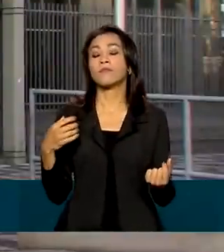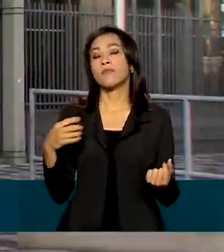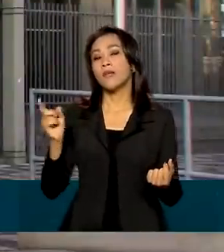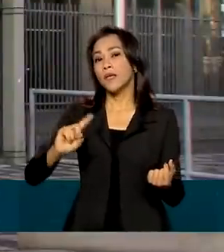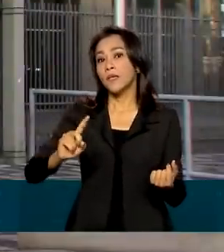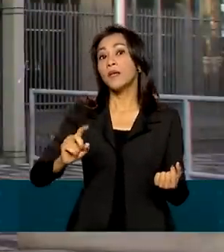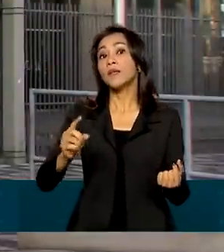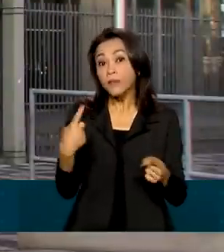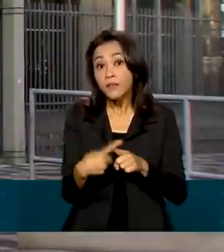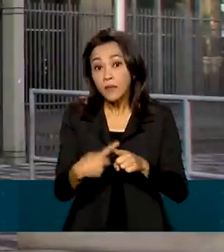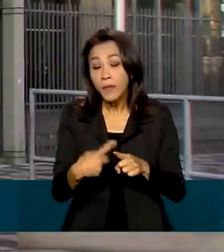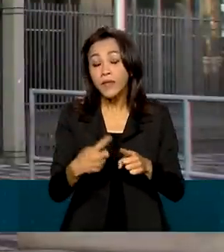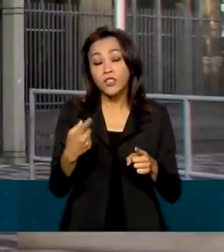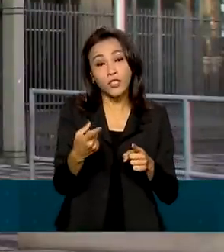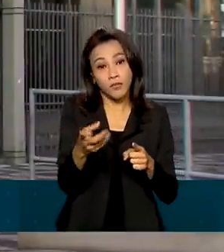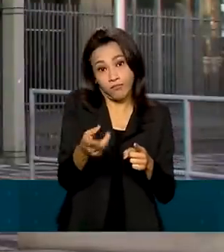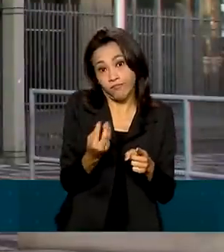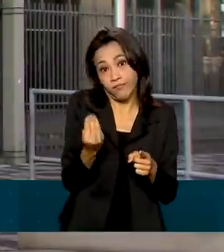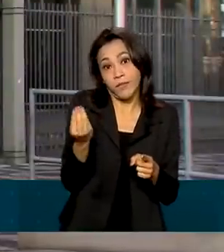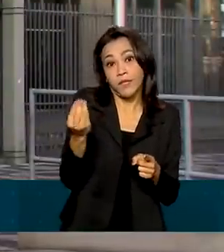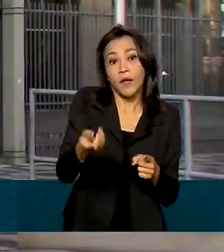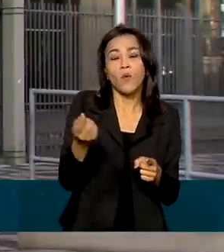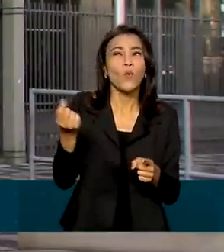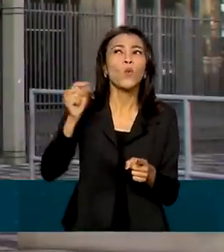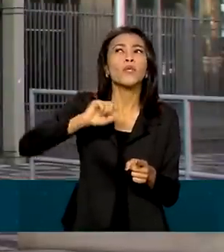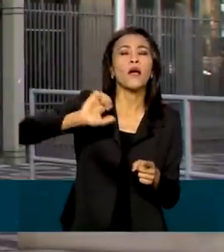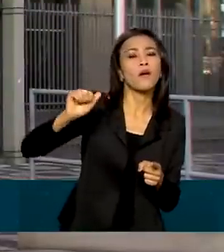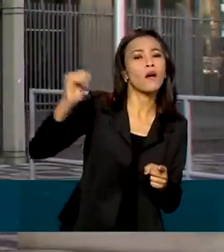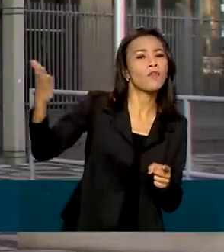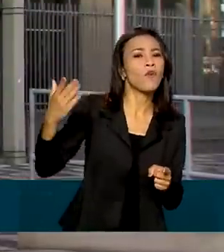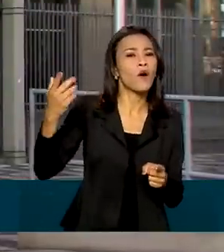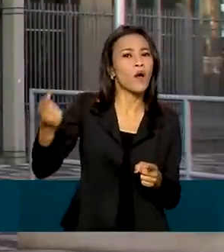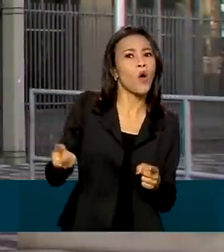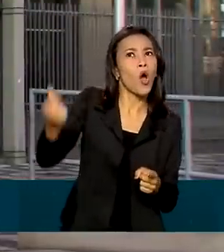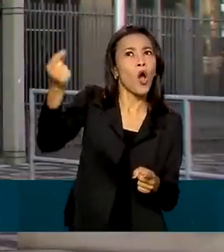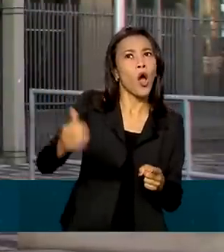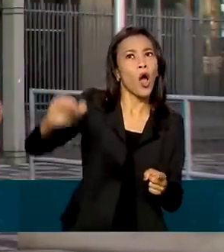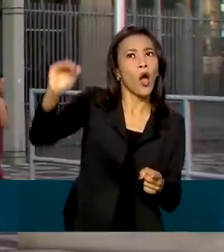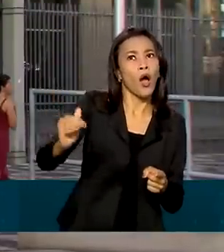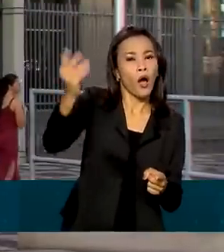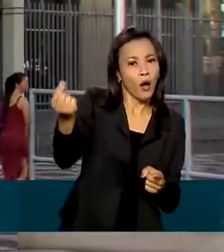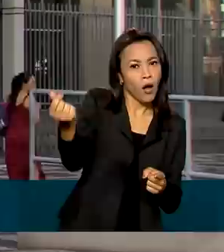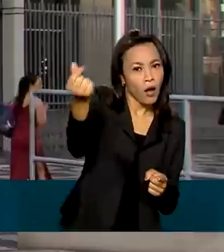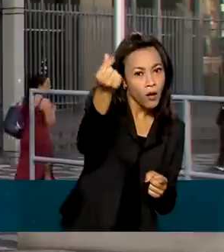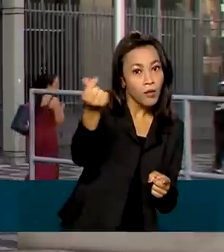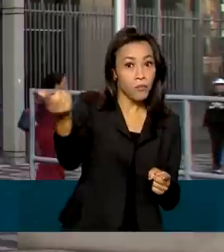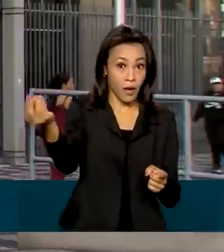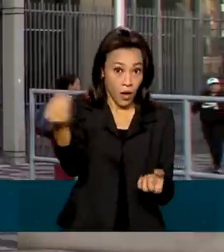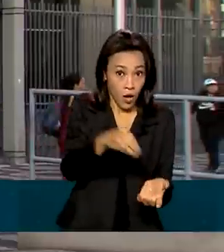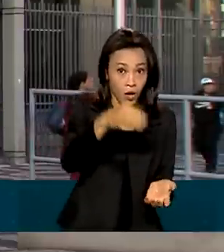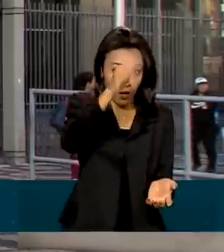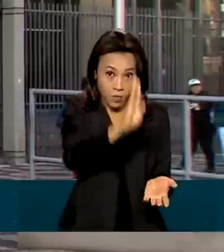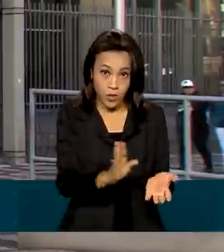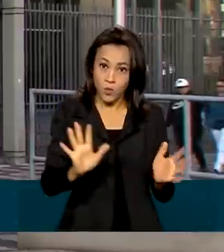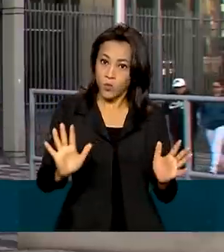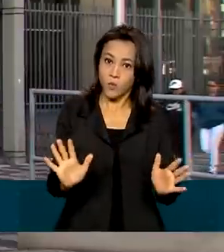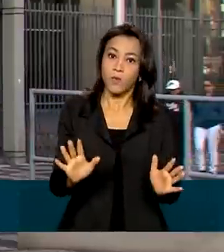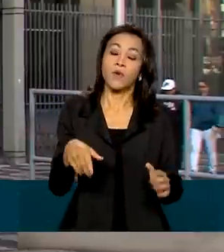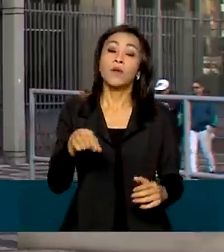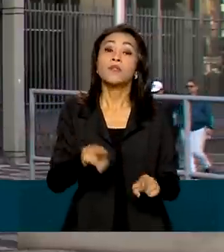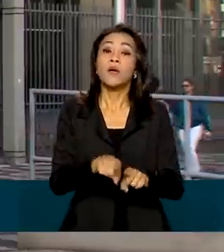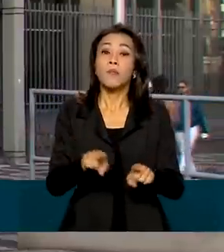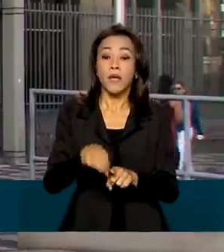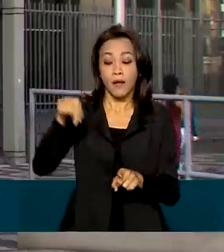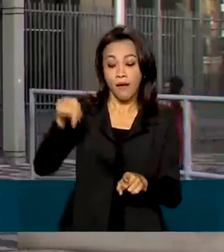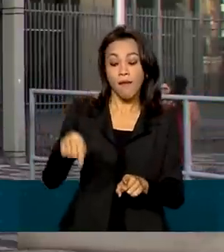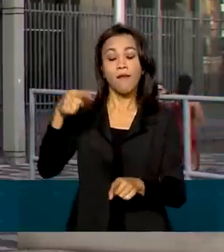repassar para os preços internos a volatilidade do comércio internacional. A gente lembra que, na última semana, a companhia também anunciou a